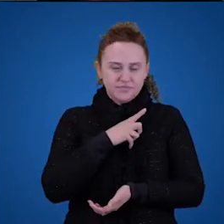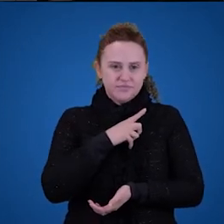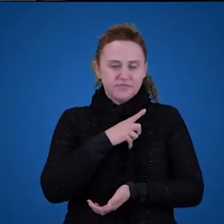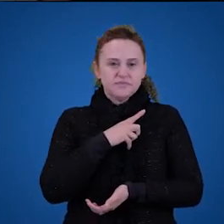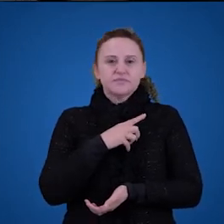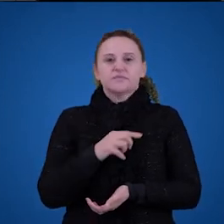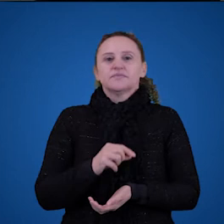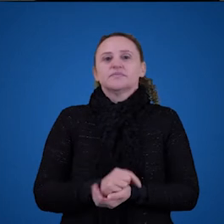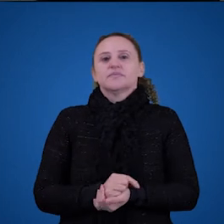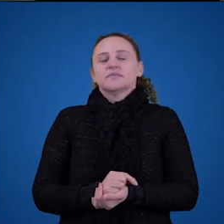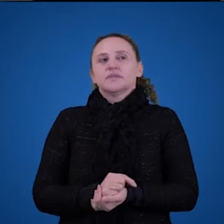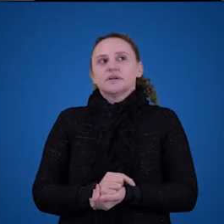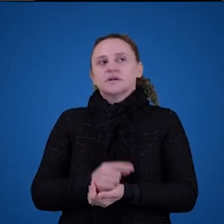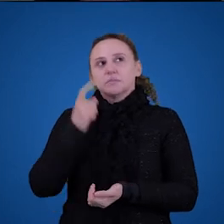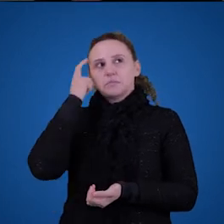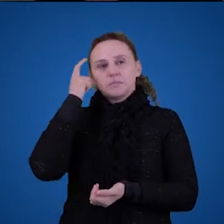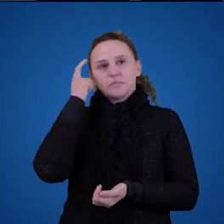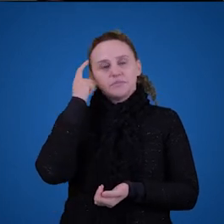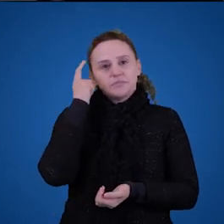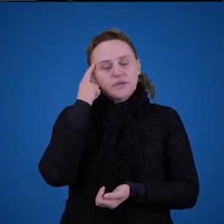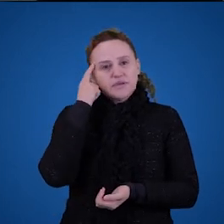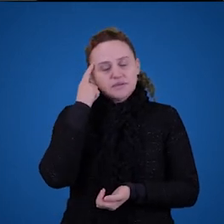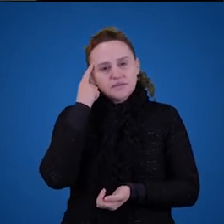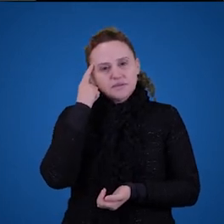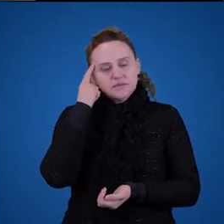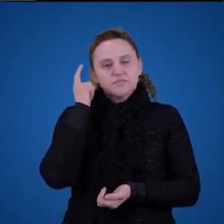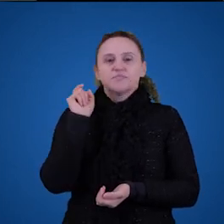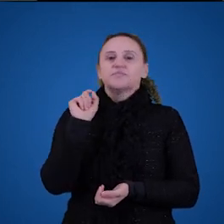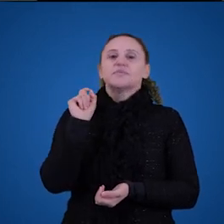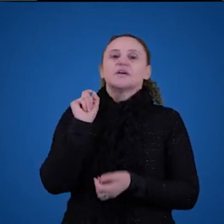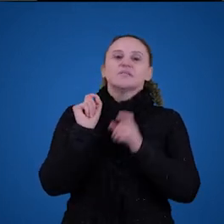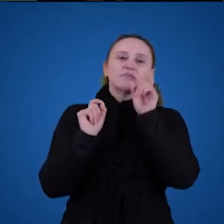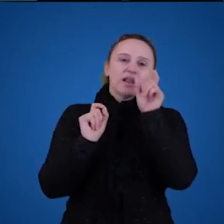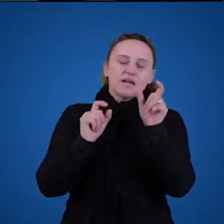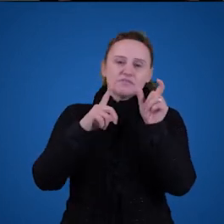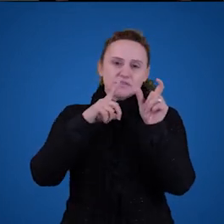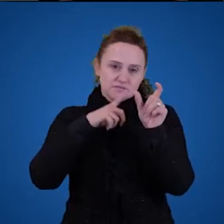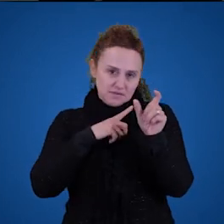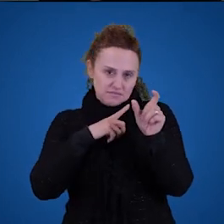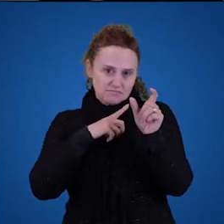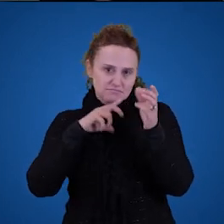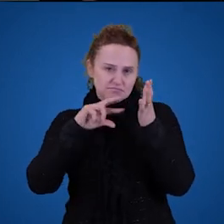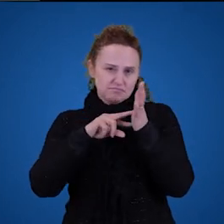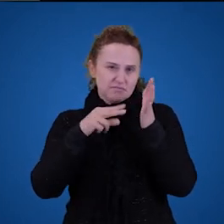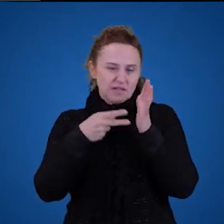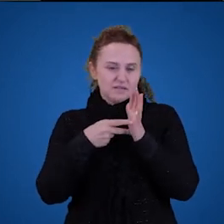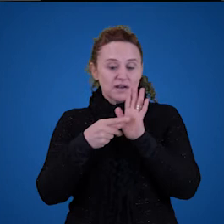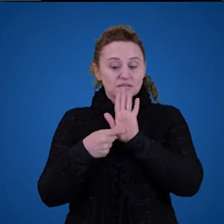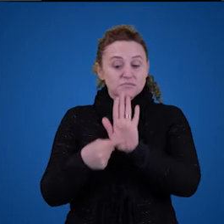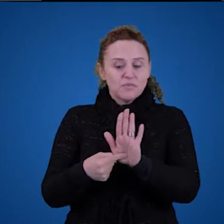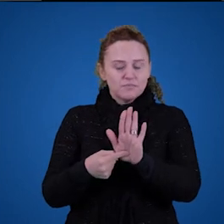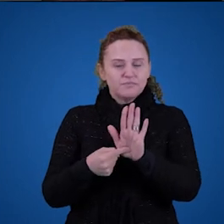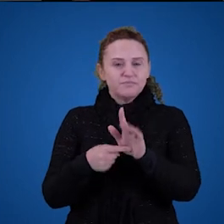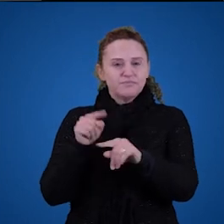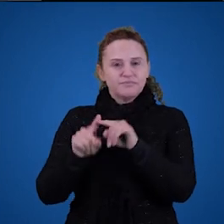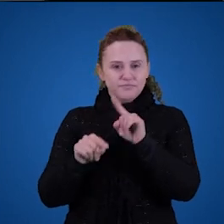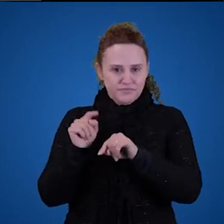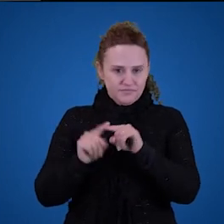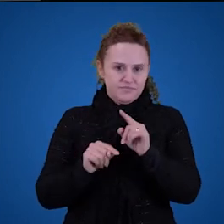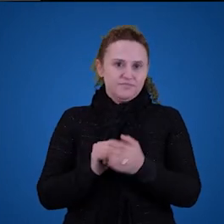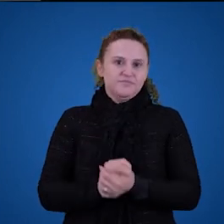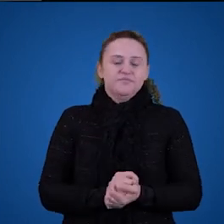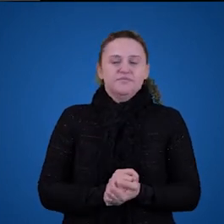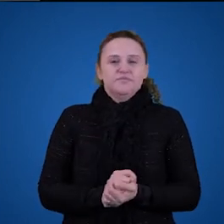TRS. A tese é que as palavras adquirem significado porque elas apontam para objetos, né, ou porque elas